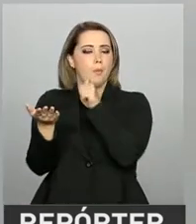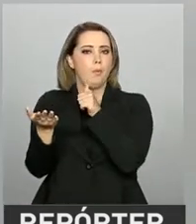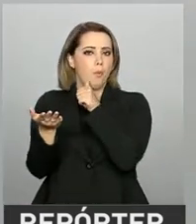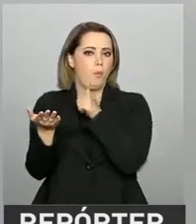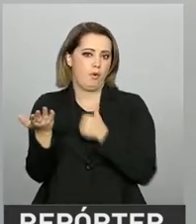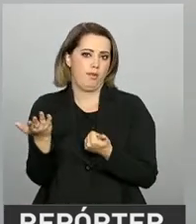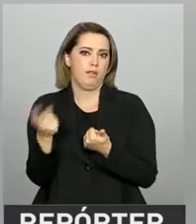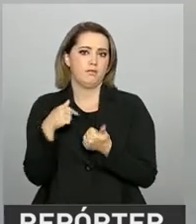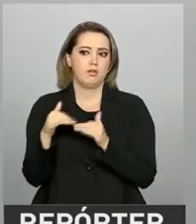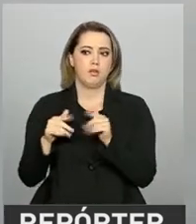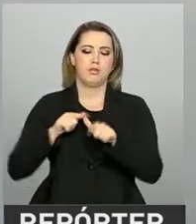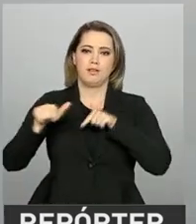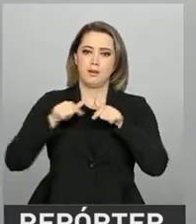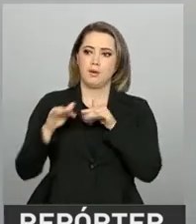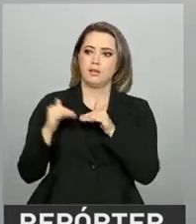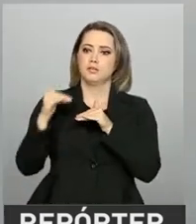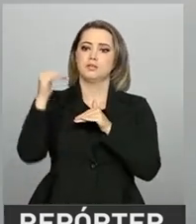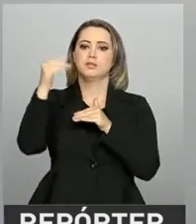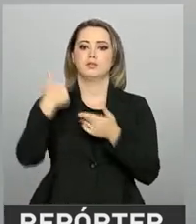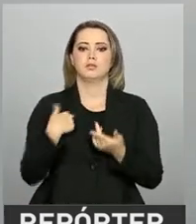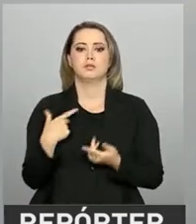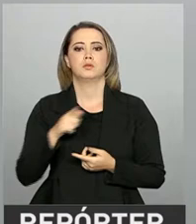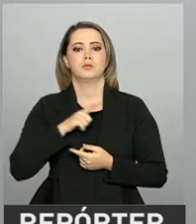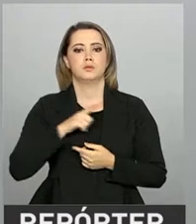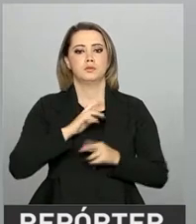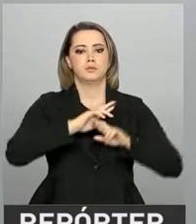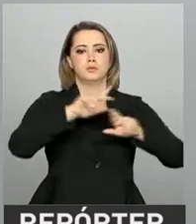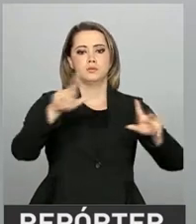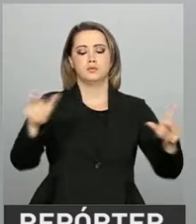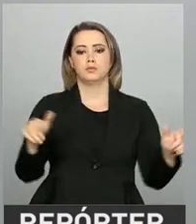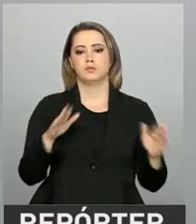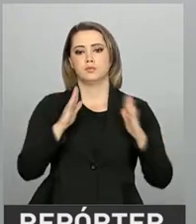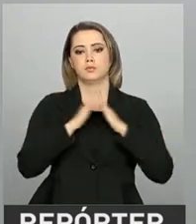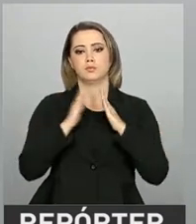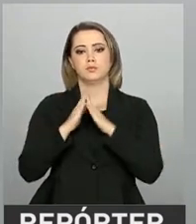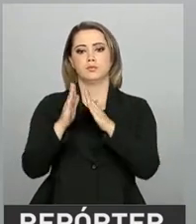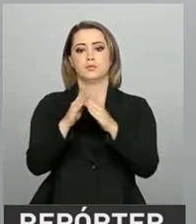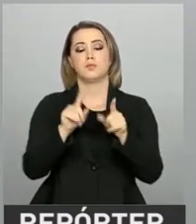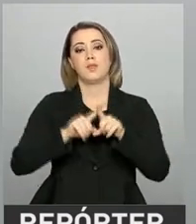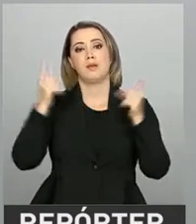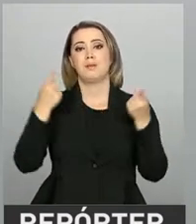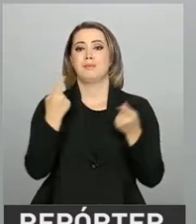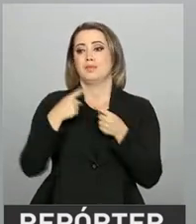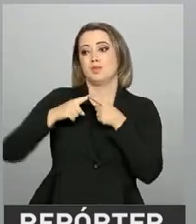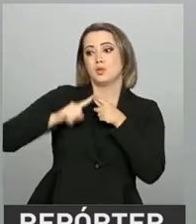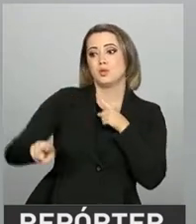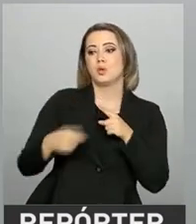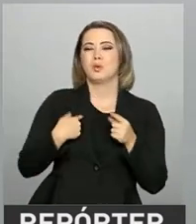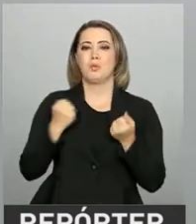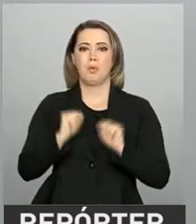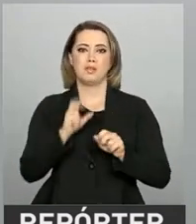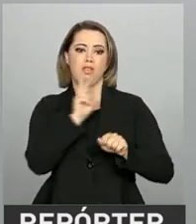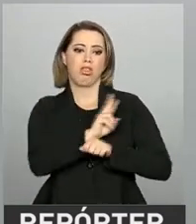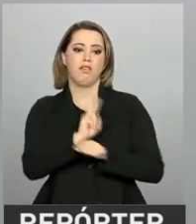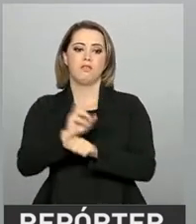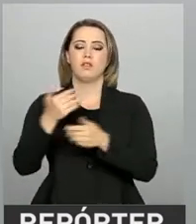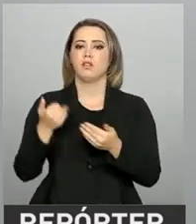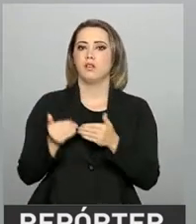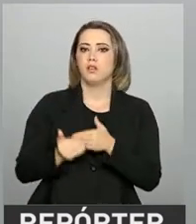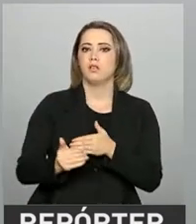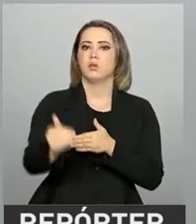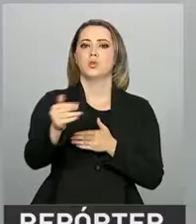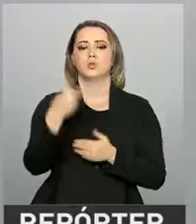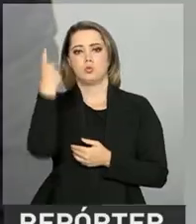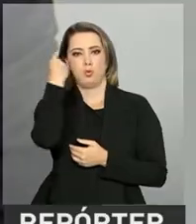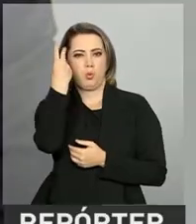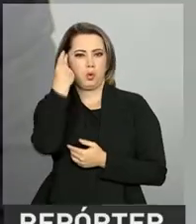homens não. Eu não nego que isso exista em vários lares, mas eu nego que isso possa ser defendido, que a gente possa achar isso uma